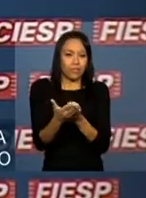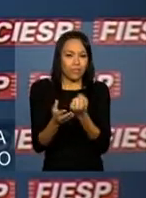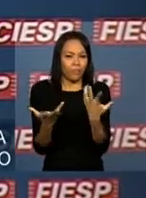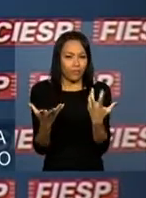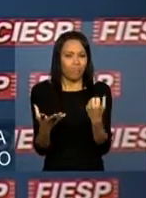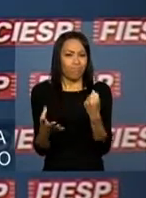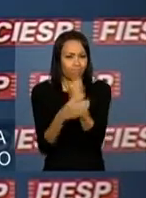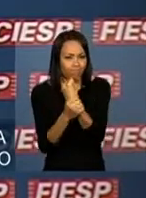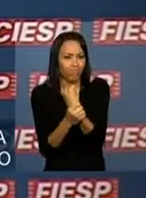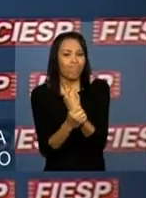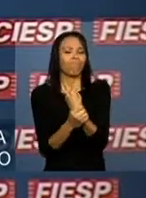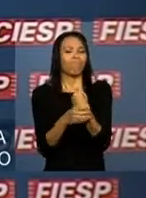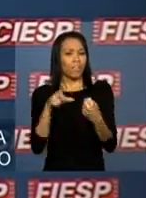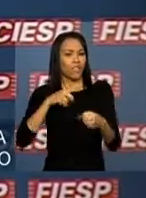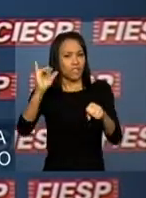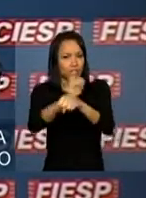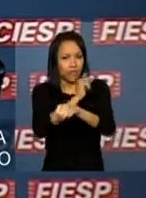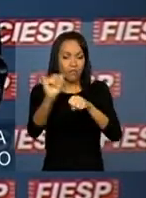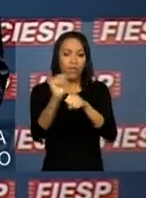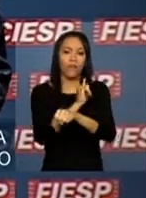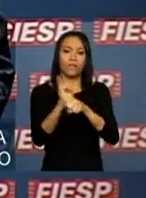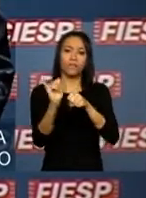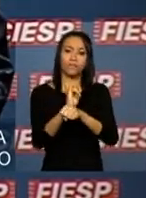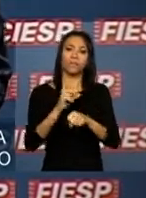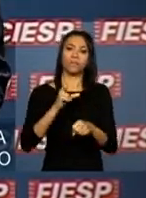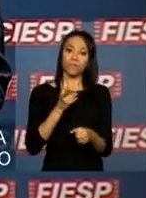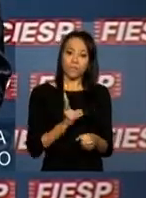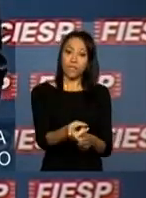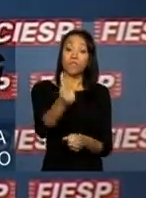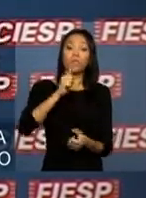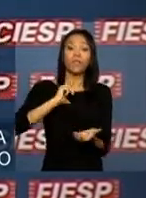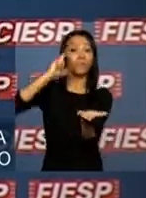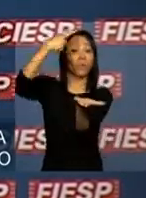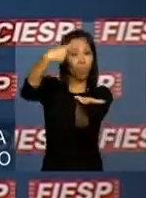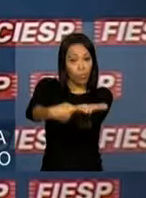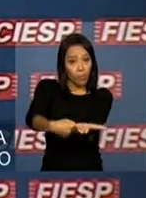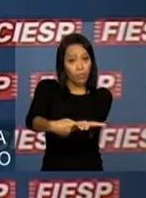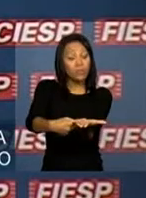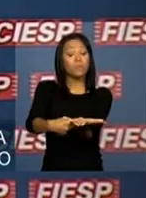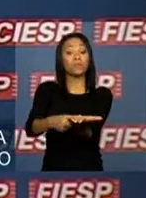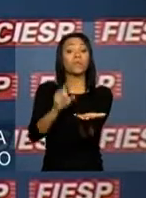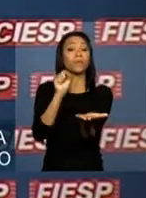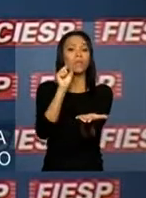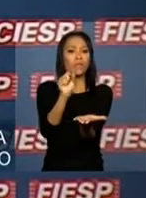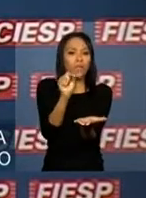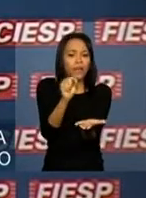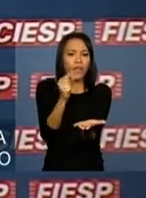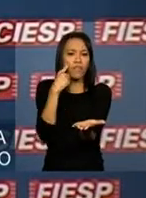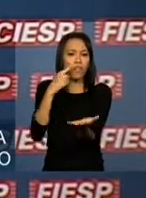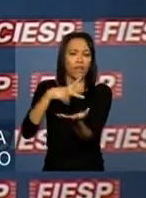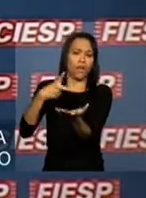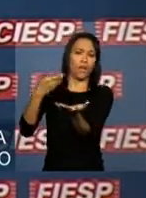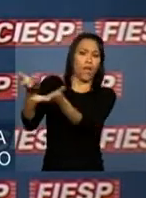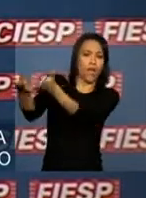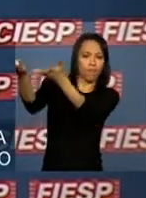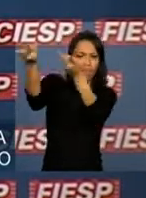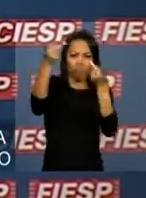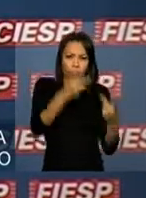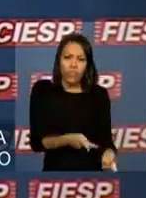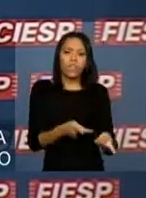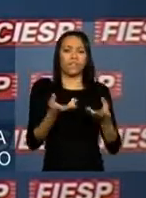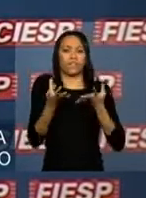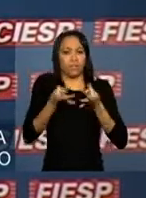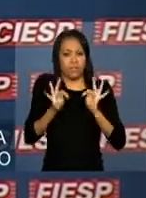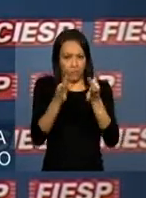estratégico, alicerçadas em compromissos que prevêem a transferência de tecnologia, a